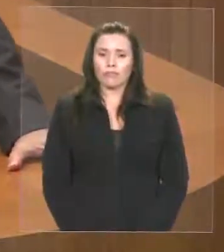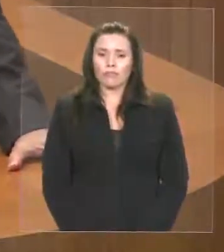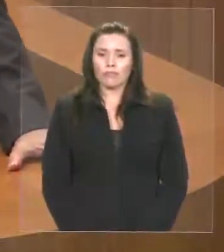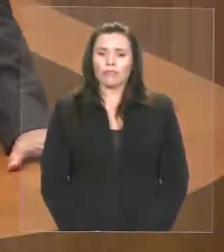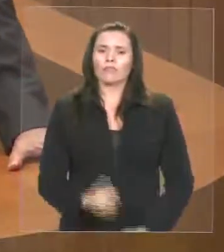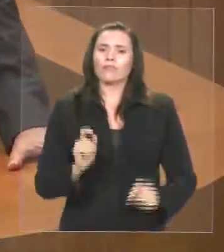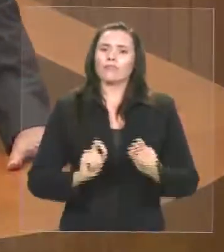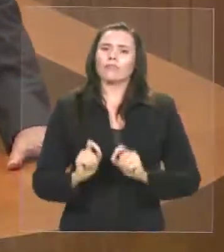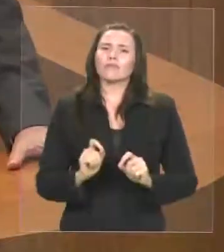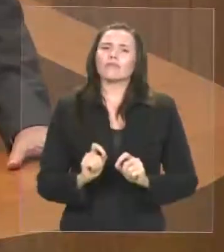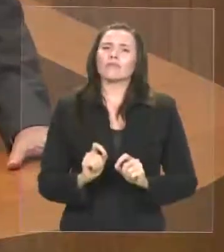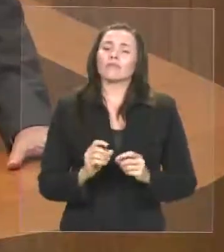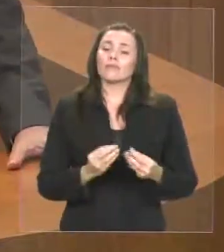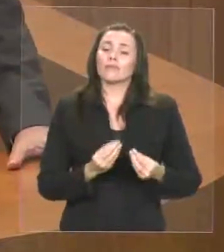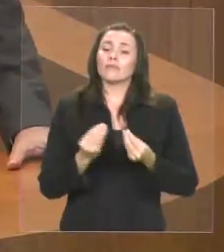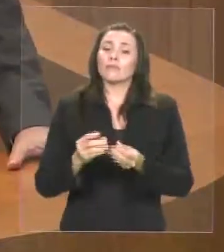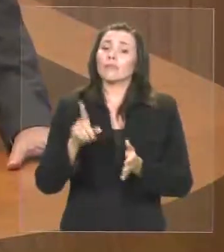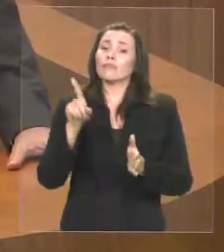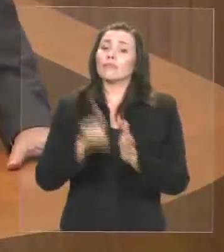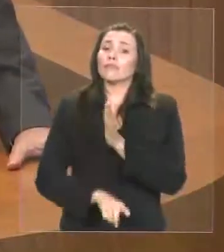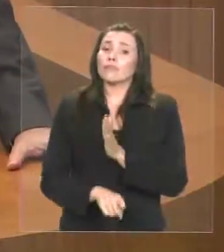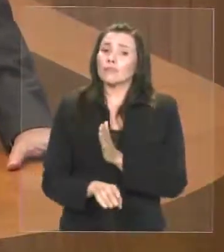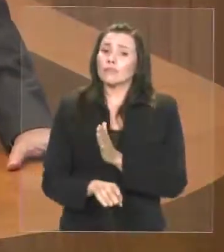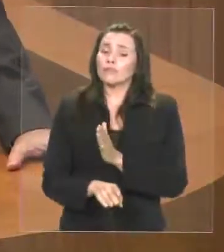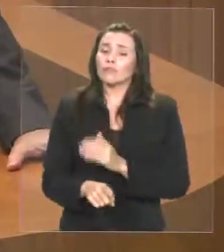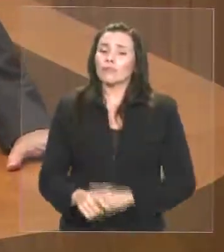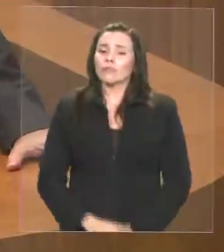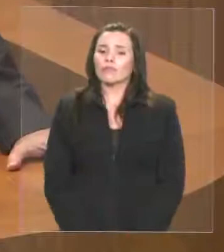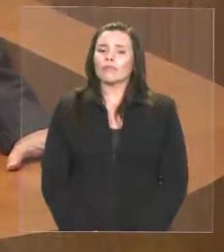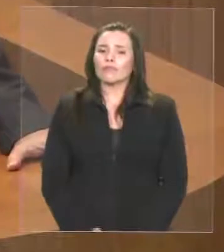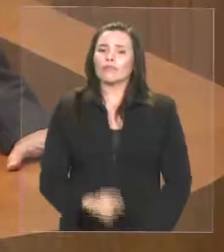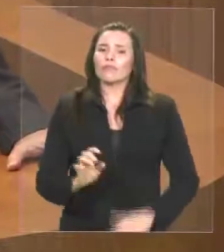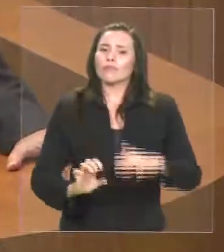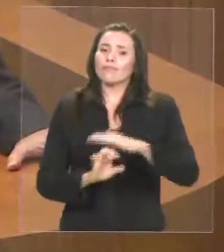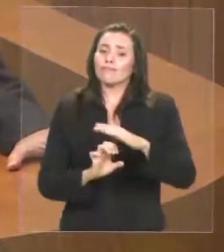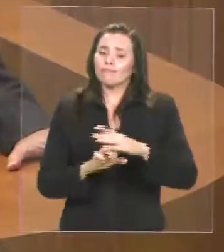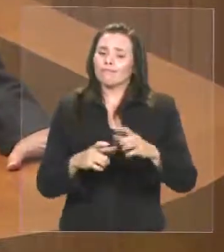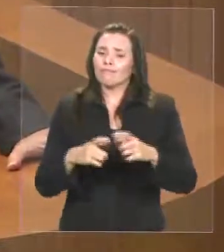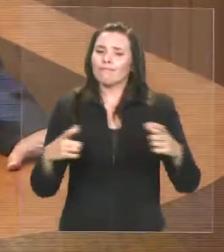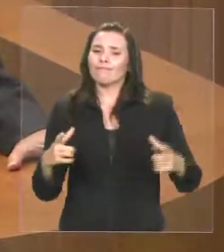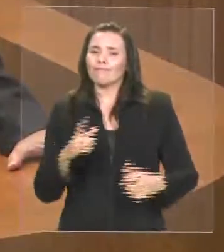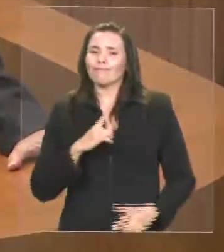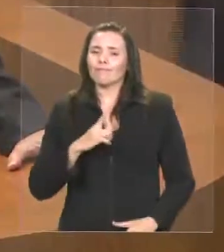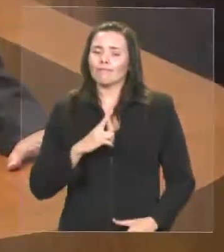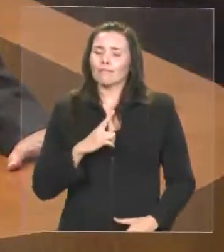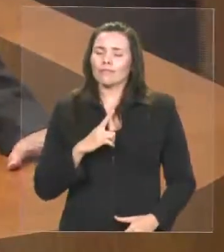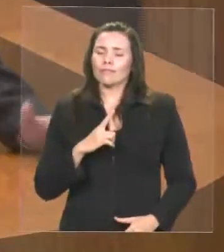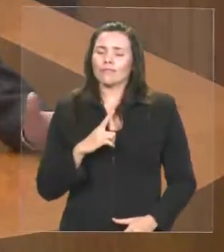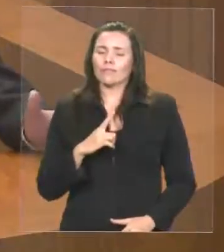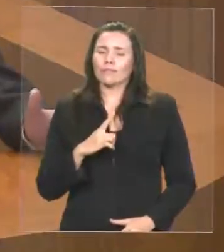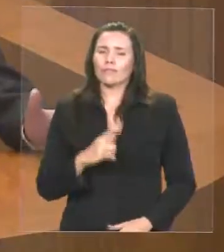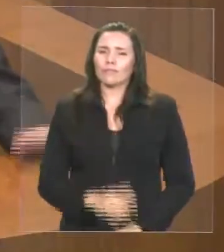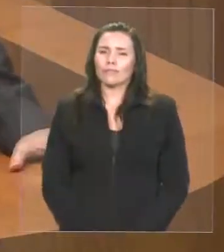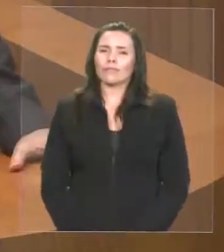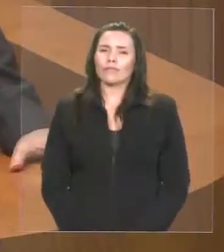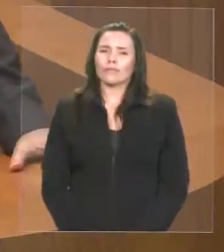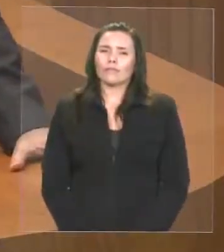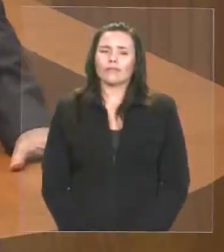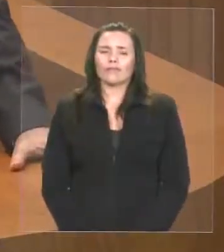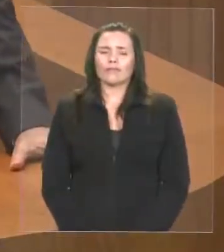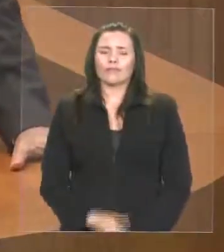tributária para as empresas que têm mais de 100 milhões de capital social. Sem dúvida,